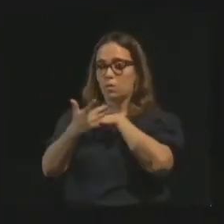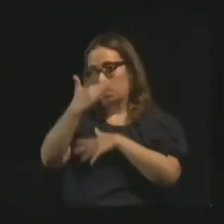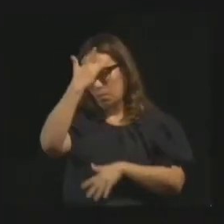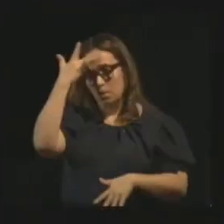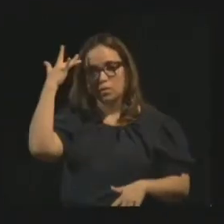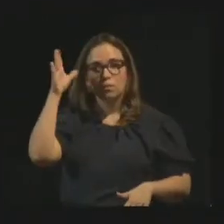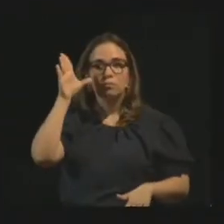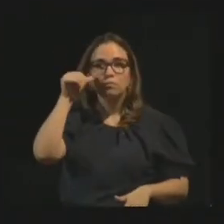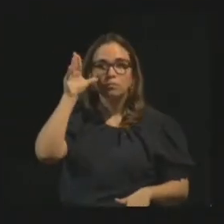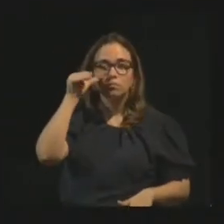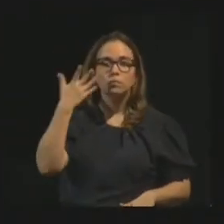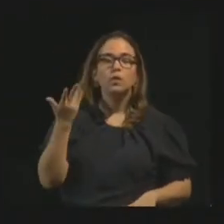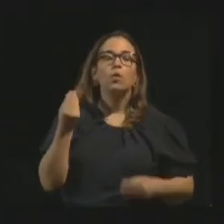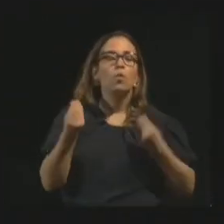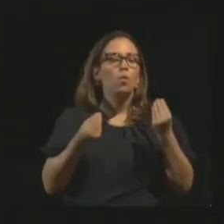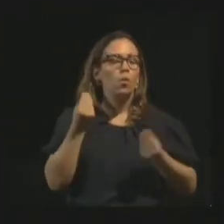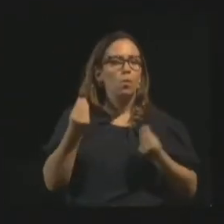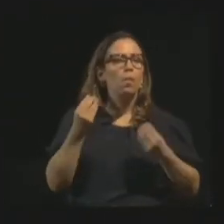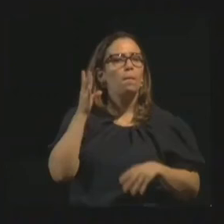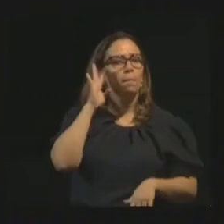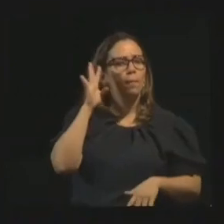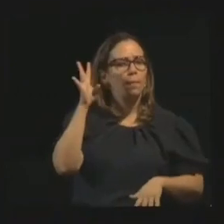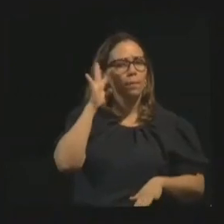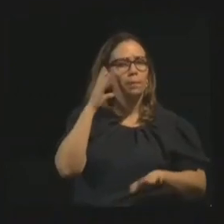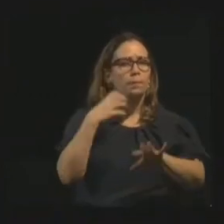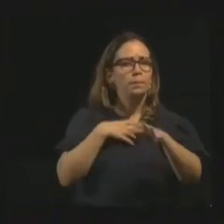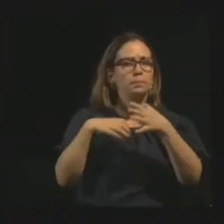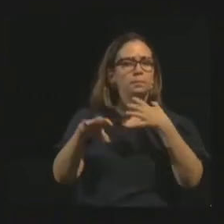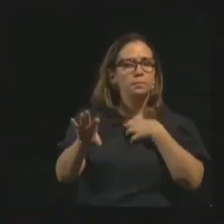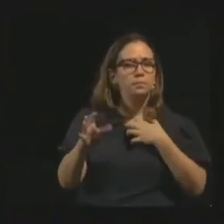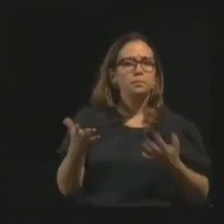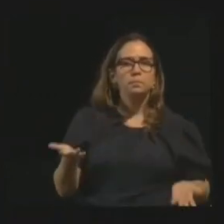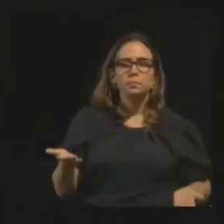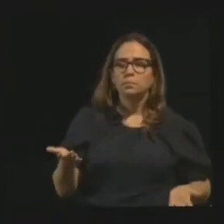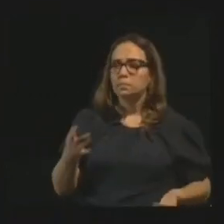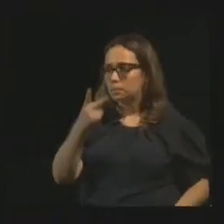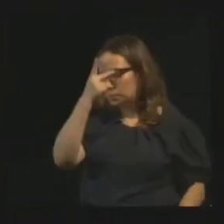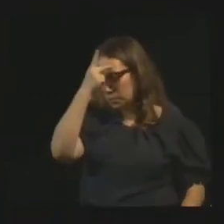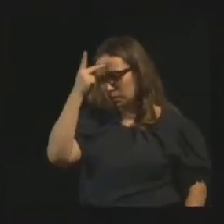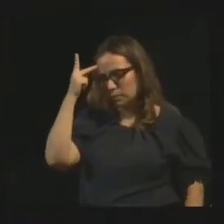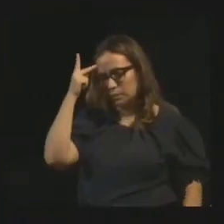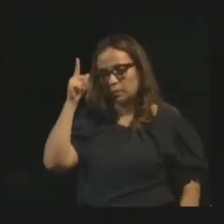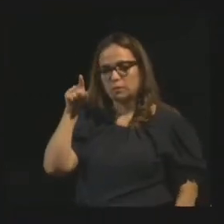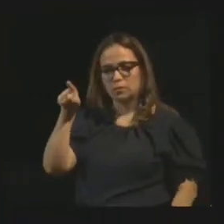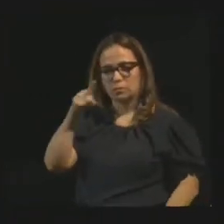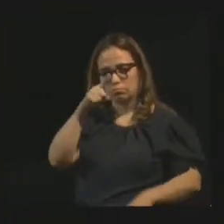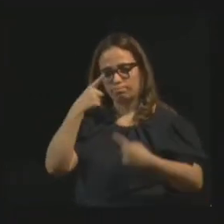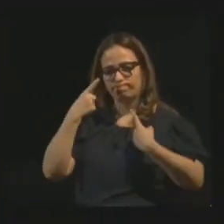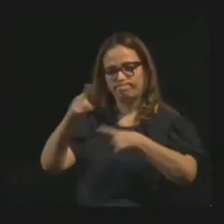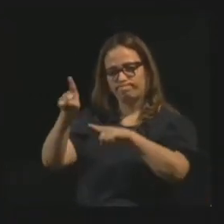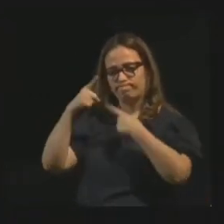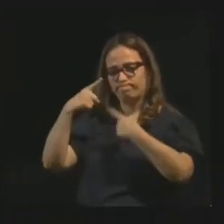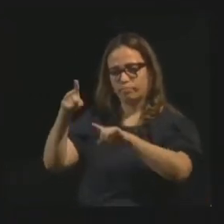já pensaram, já pararam para pensar que, às vezes, aquela pessoa que nós estamos criticando,